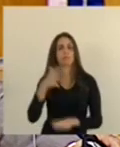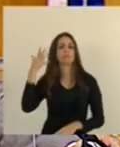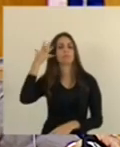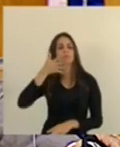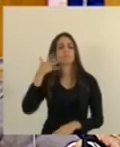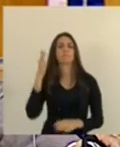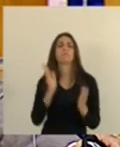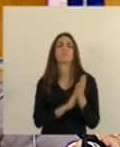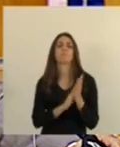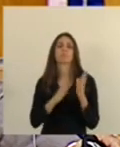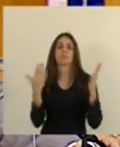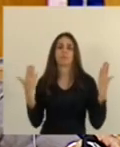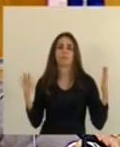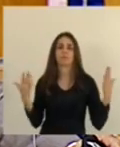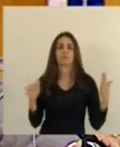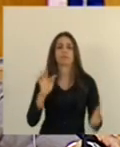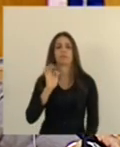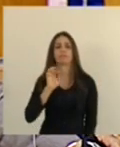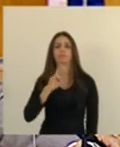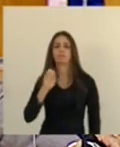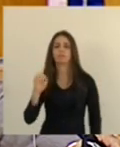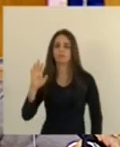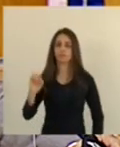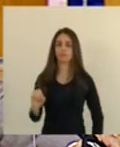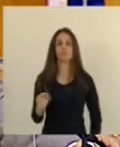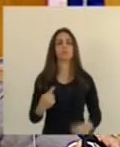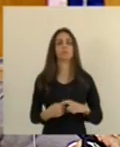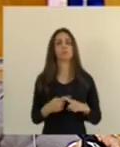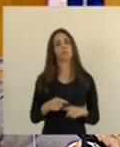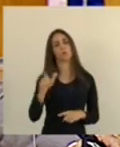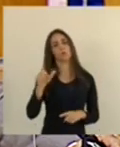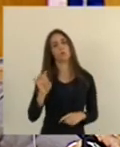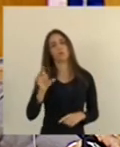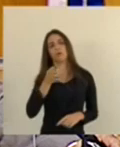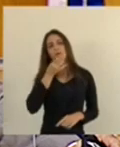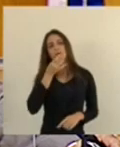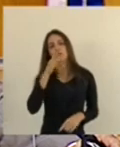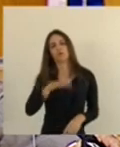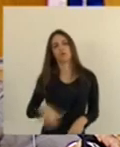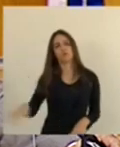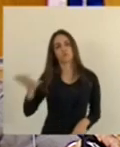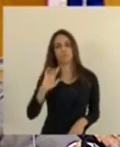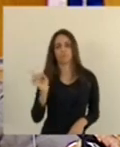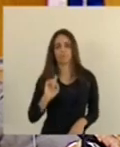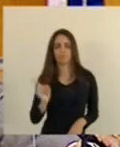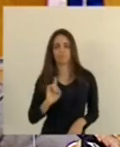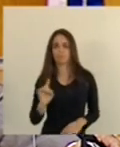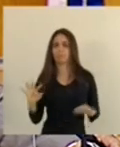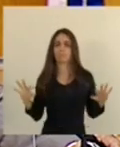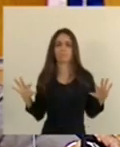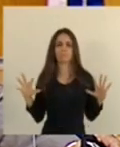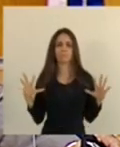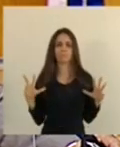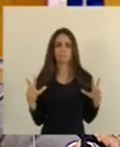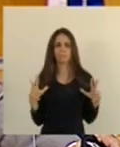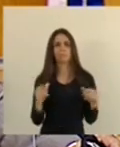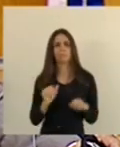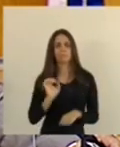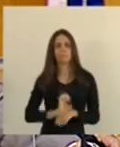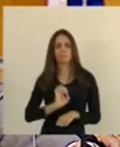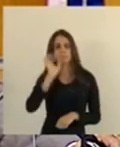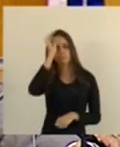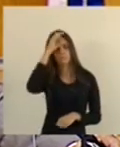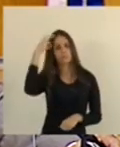e parabéns deputado Teodorico por olhar não só por Cachoeiro do Itapemirim mas por todo o estado do Espírito Santo